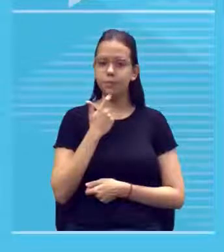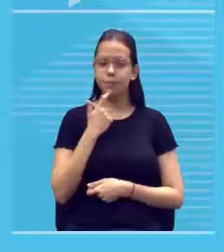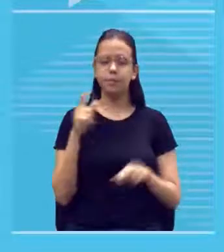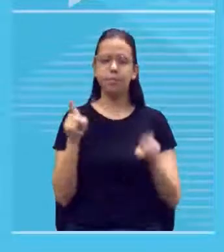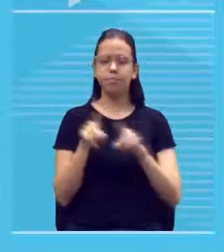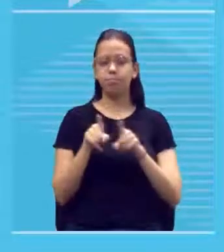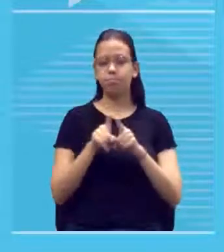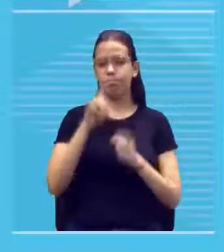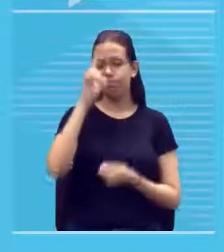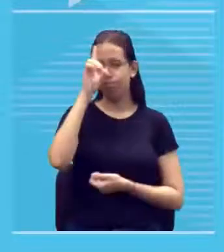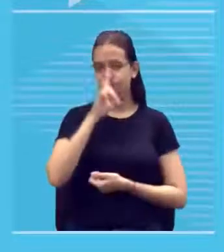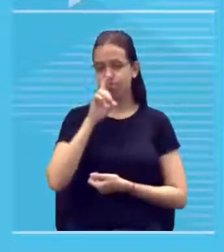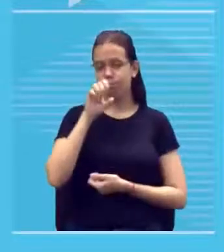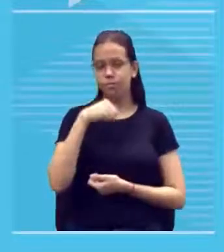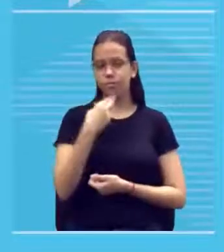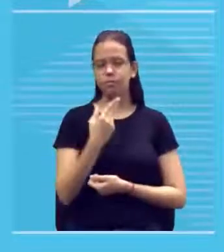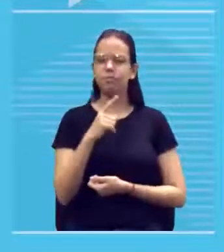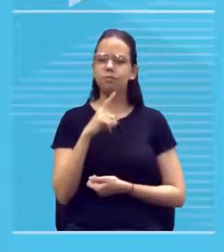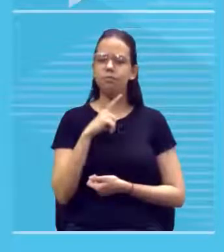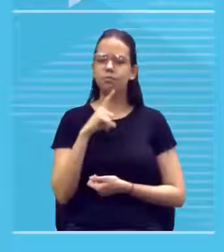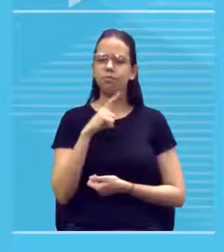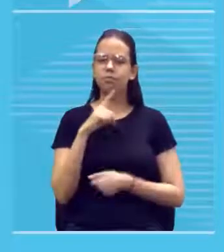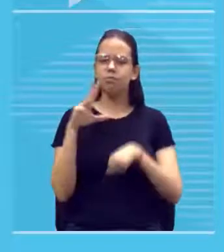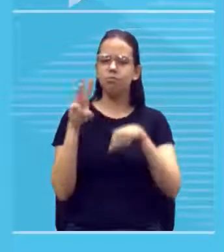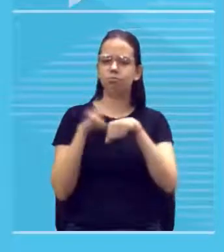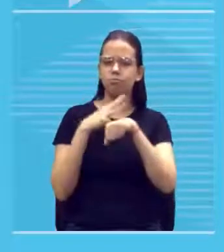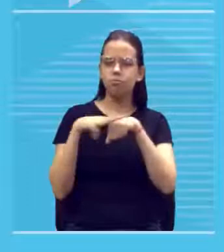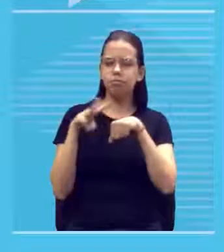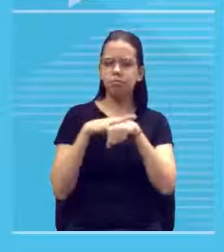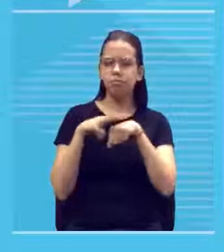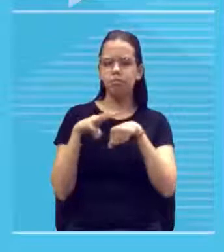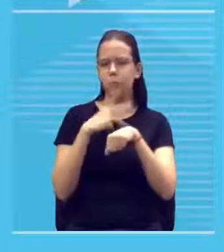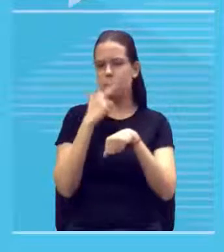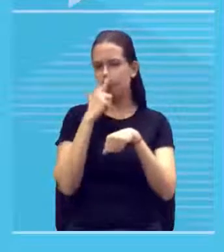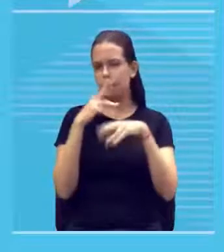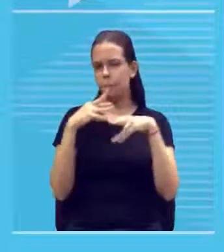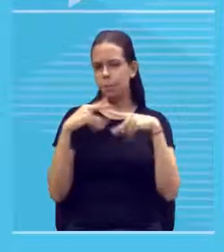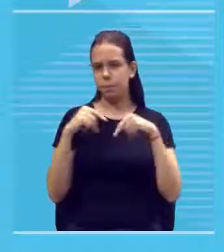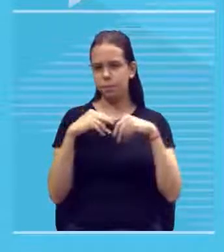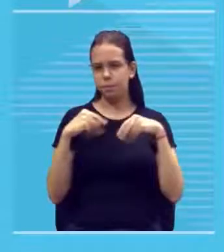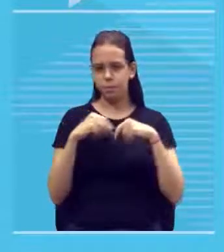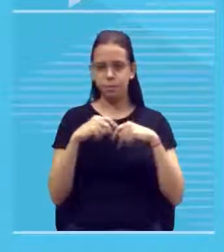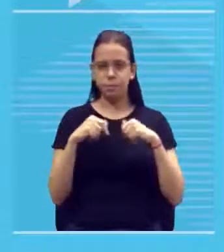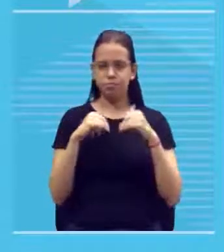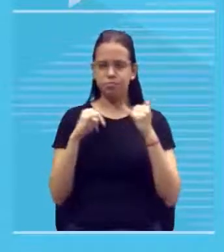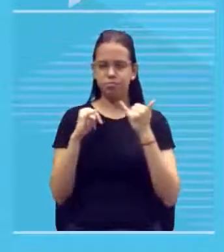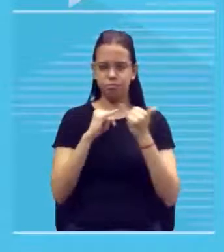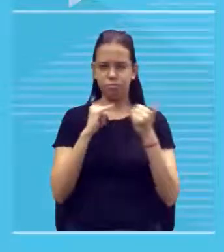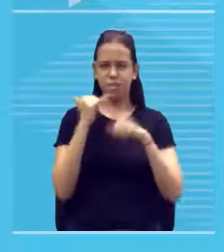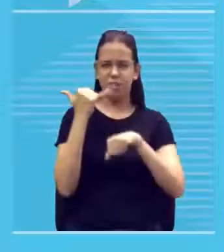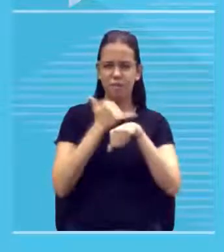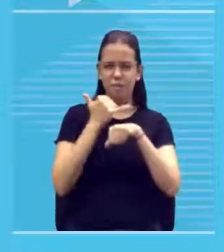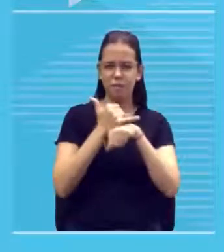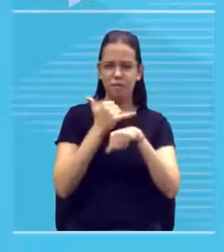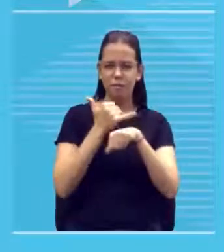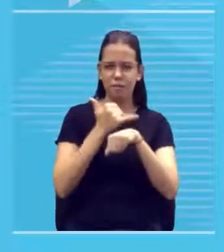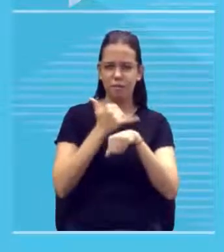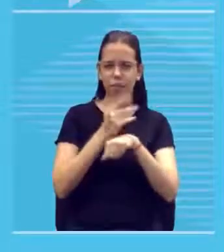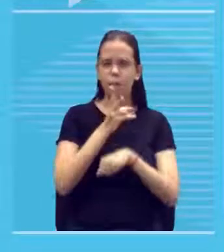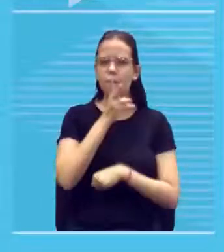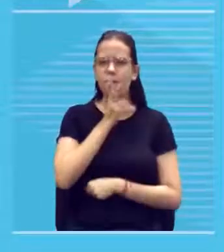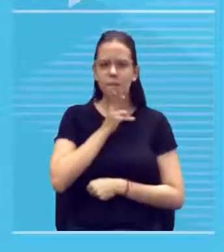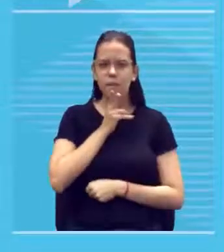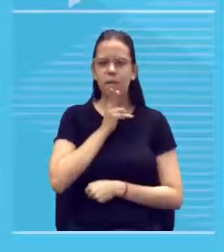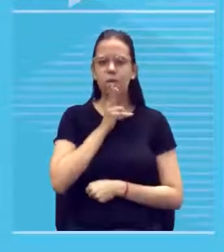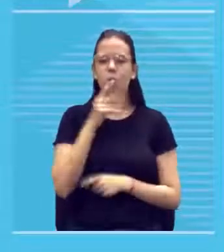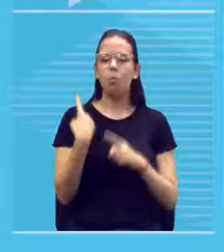amarelada ou tom de ocre que é um tom de terra a gente chama de terracota parecido com ferrugem porque